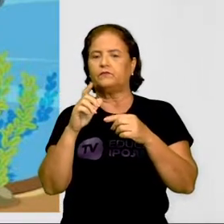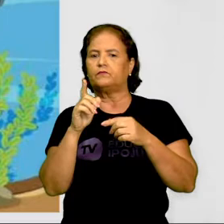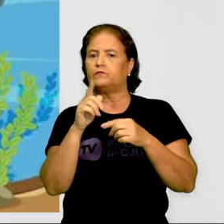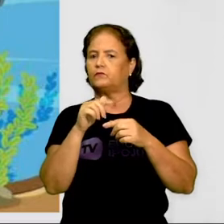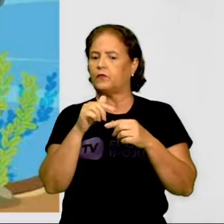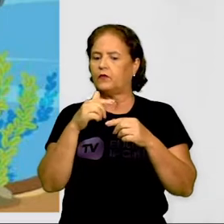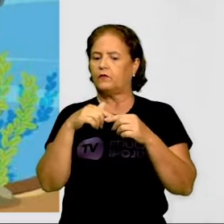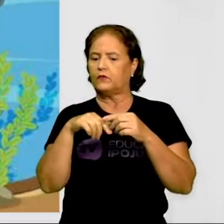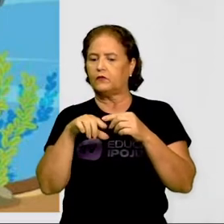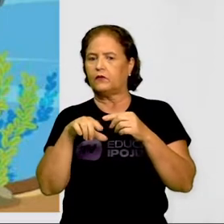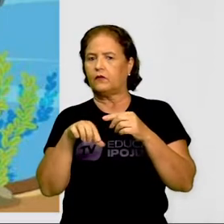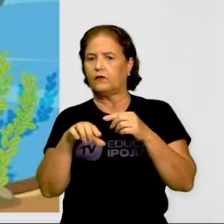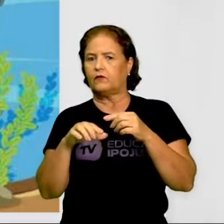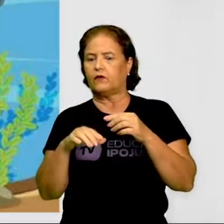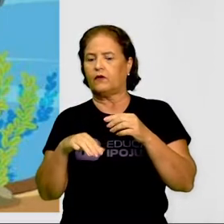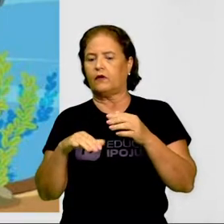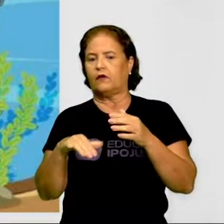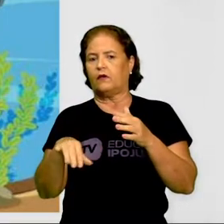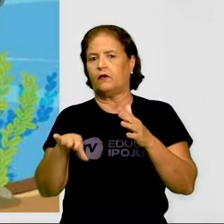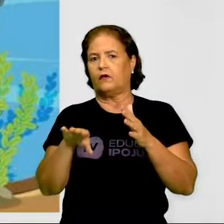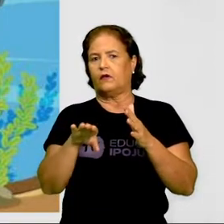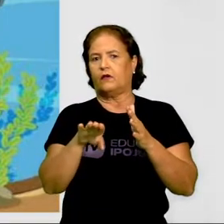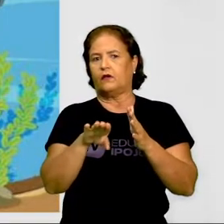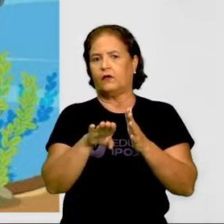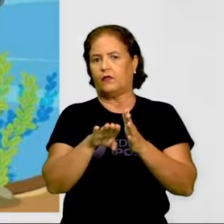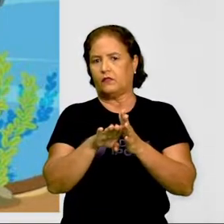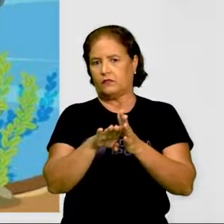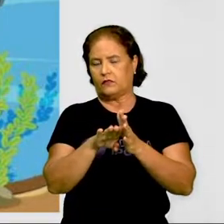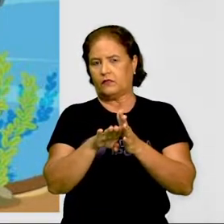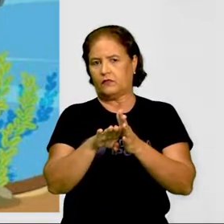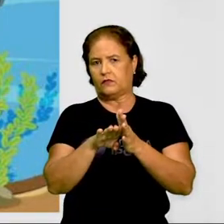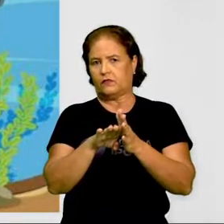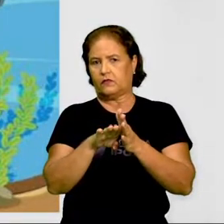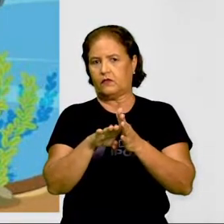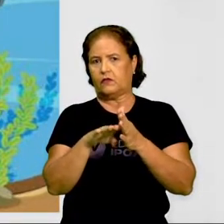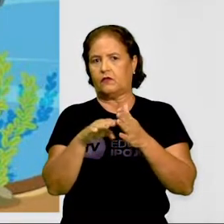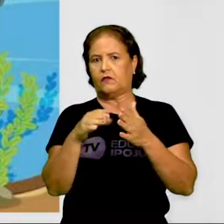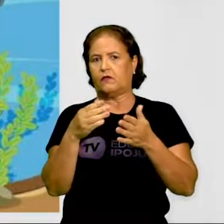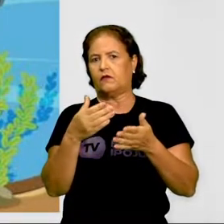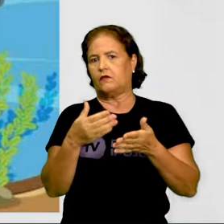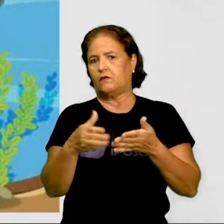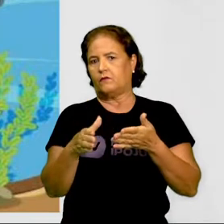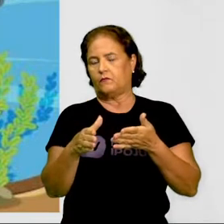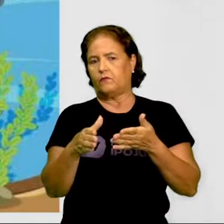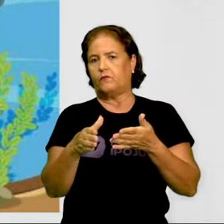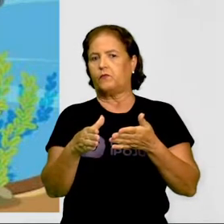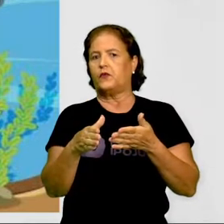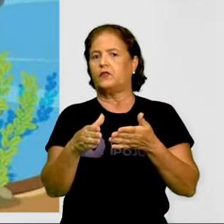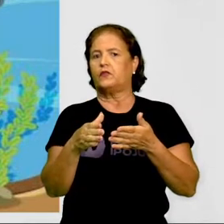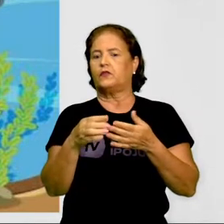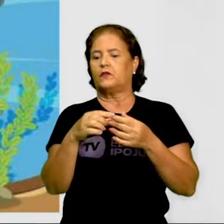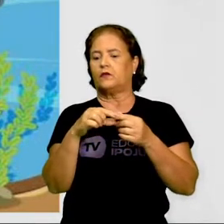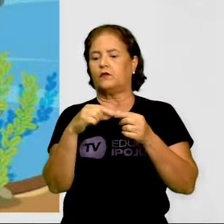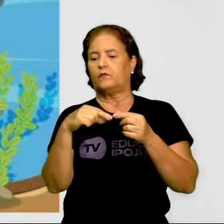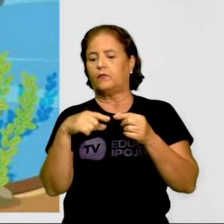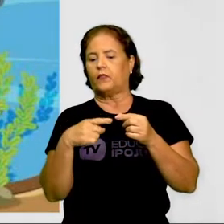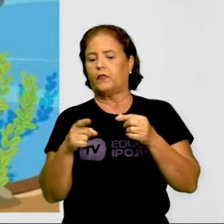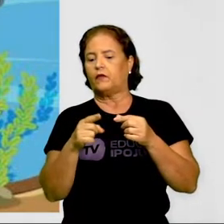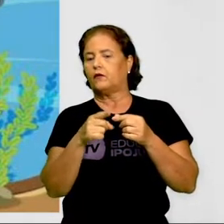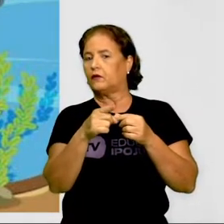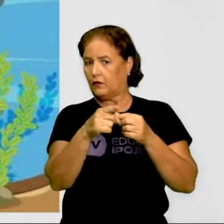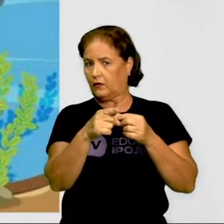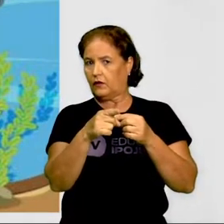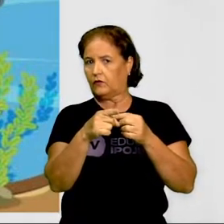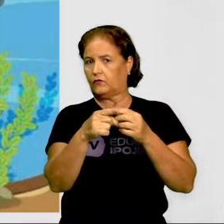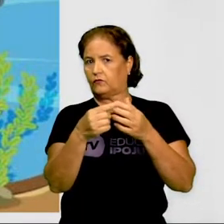até perder as patas e cair a cauda. E ele passa